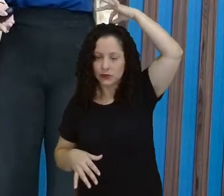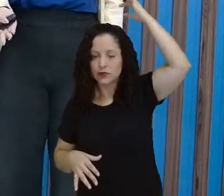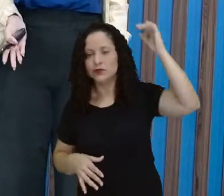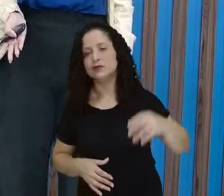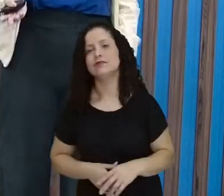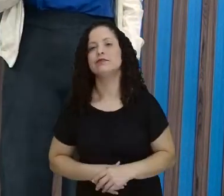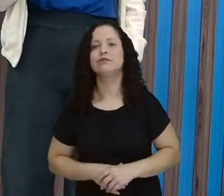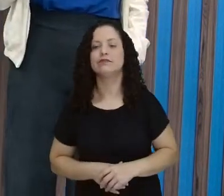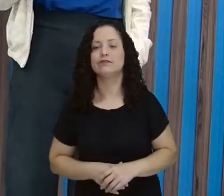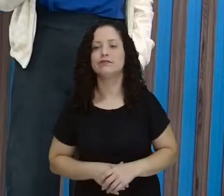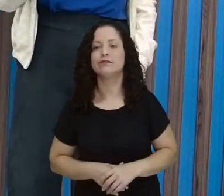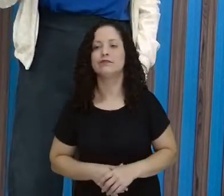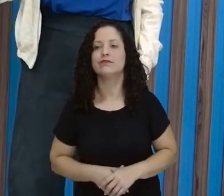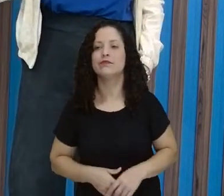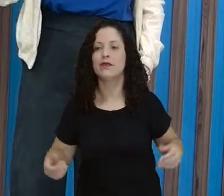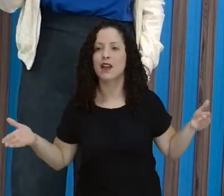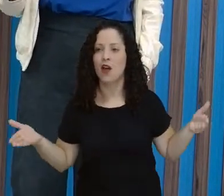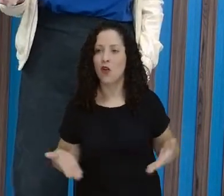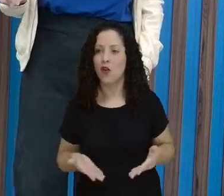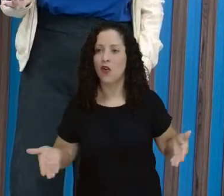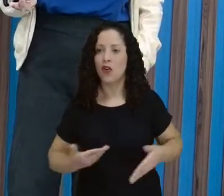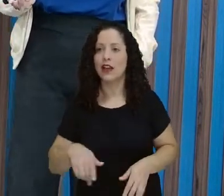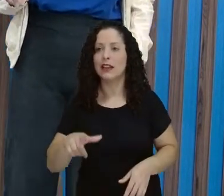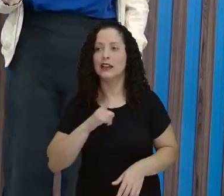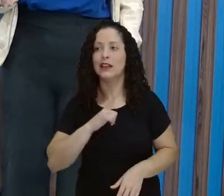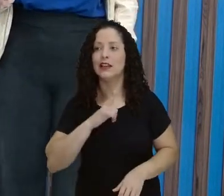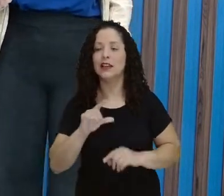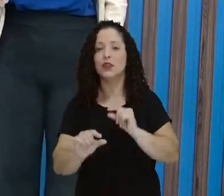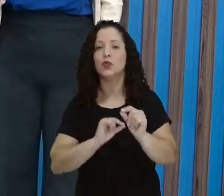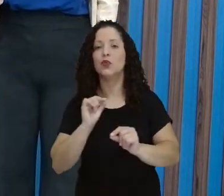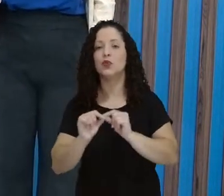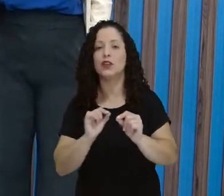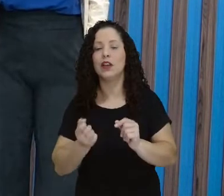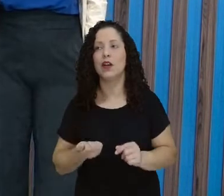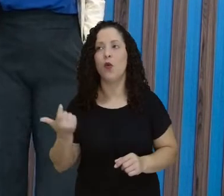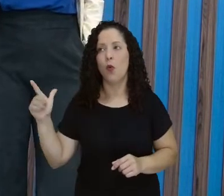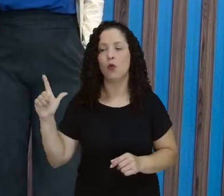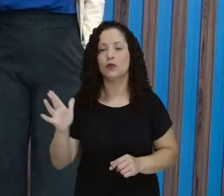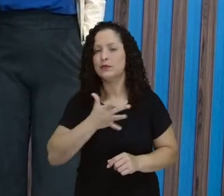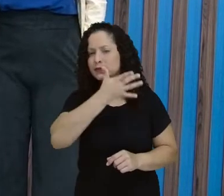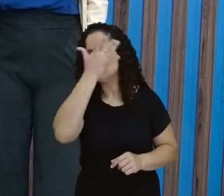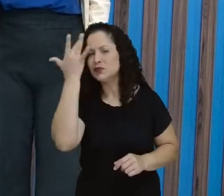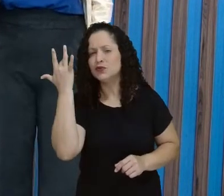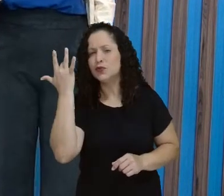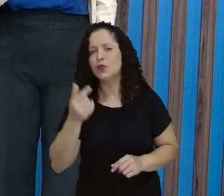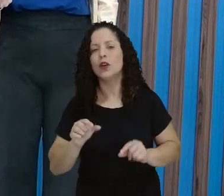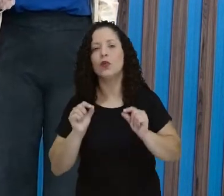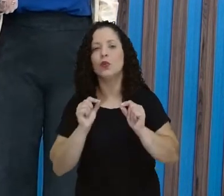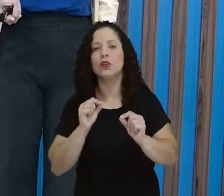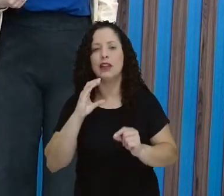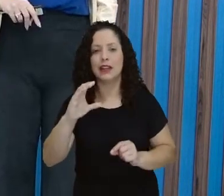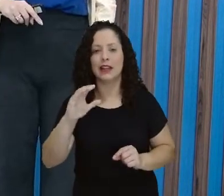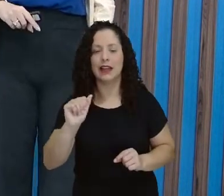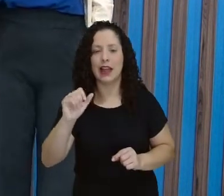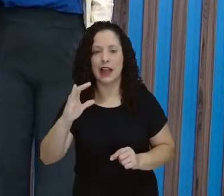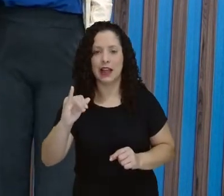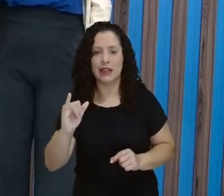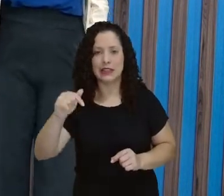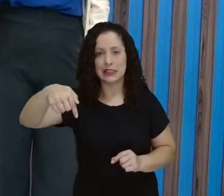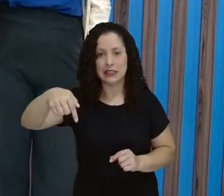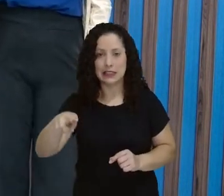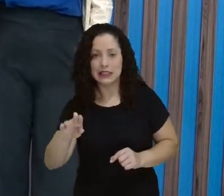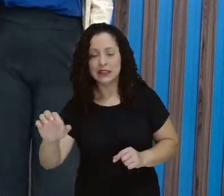eu falei para vocês do pajé, mas também tem outra pessoa que a gente falou aqui, que foi o cacique, olha só.